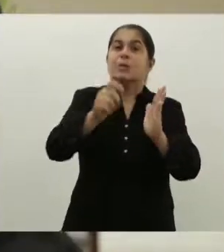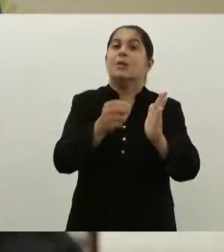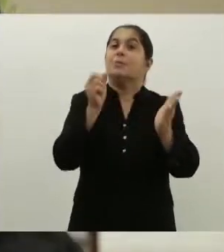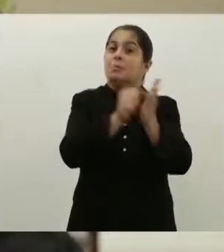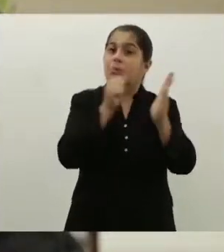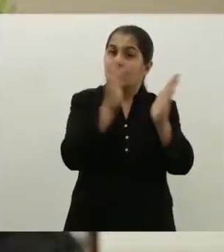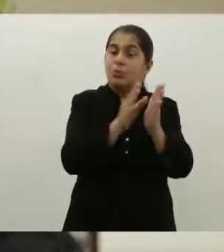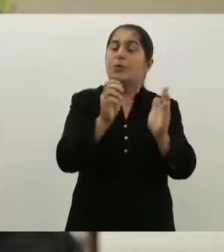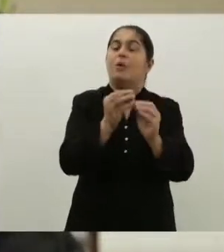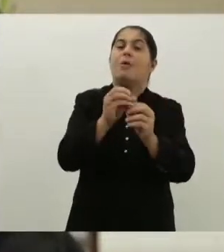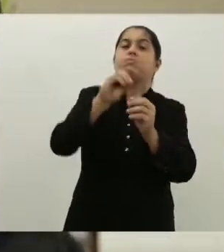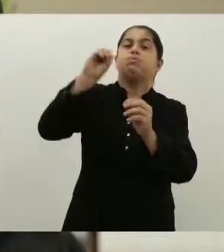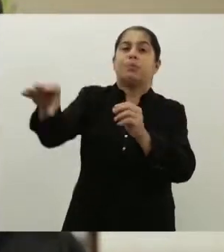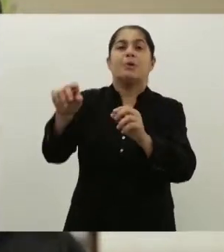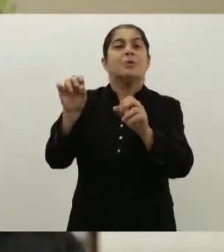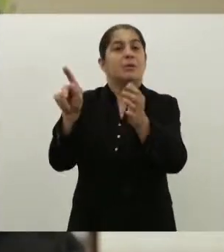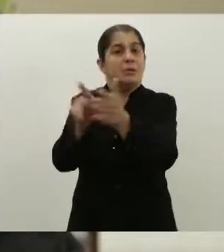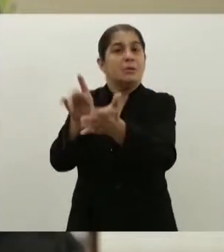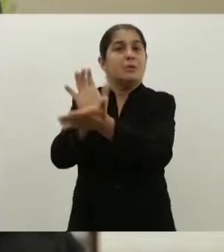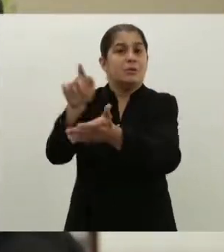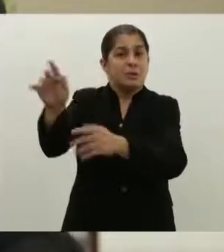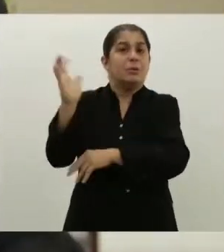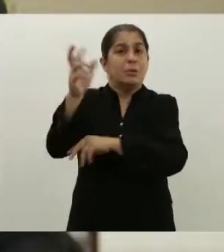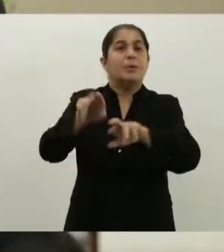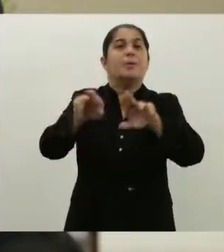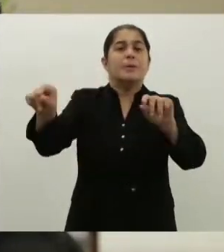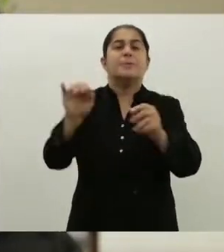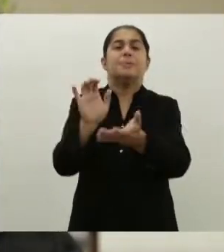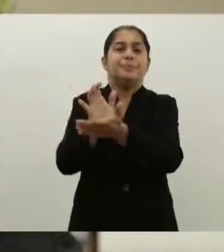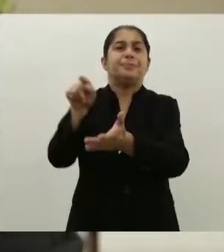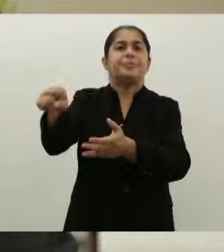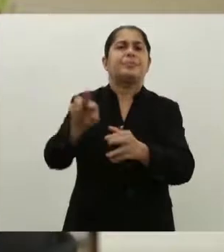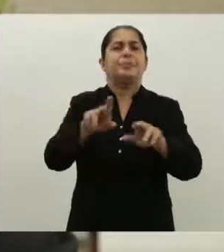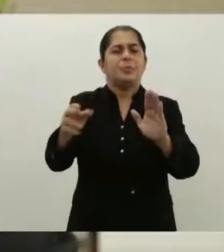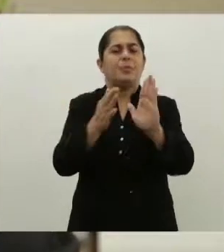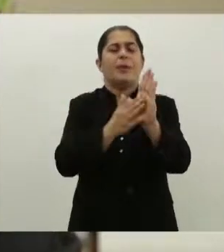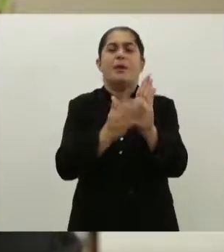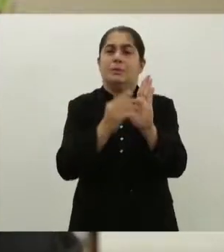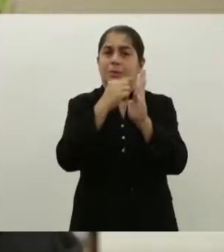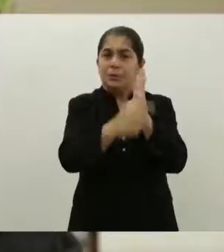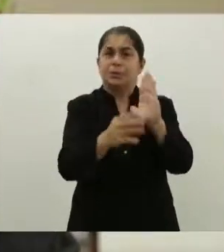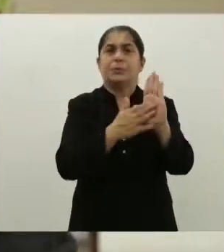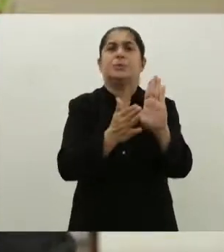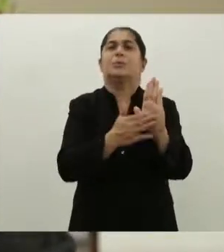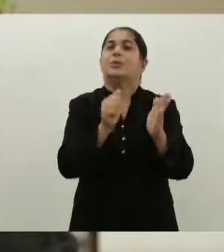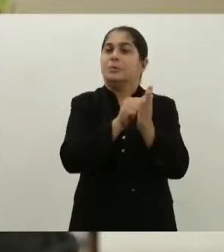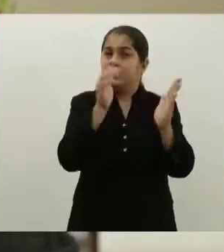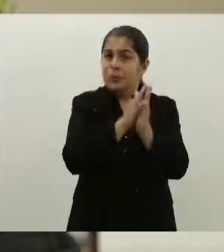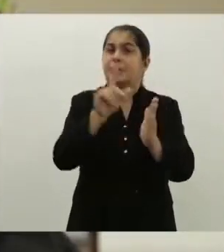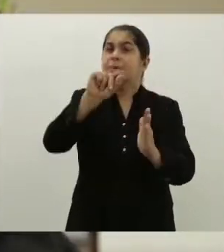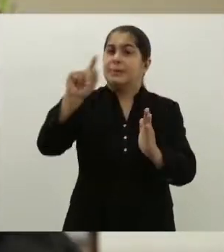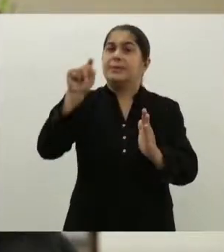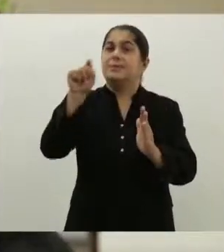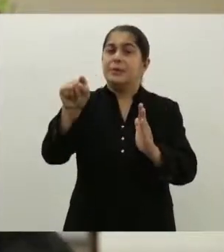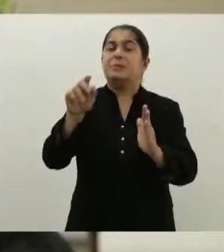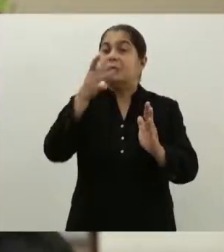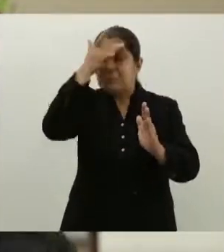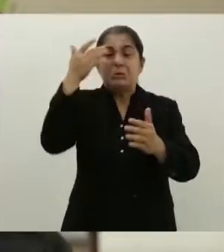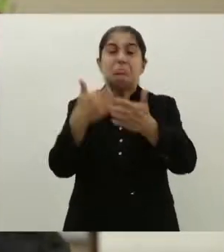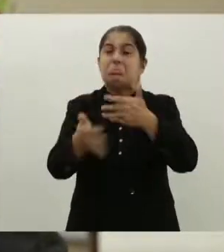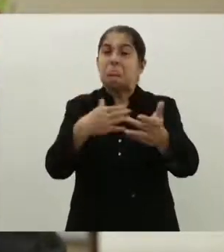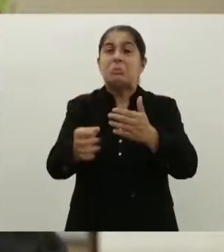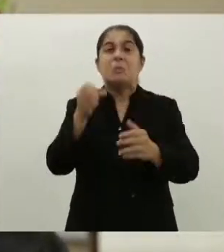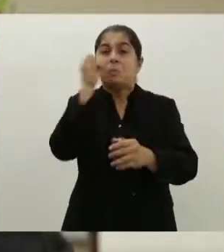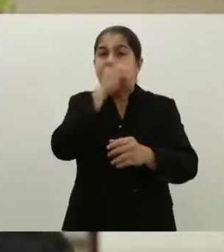como título executivo, uma vez que lá tem uma cláusula que estabelece uma multa de R 100 mil